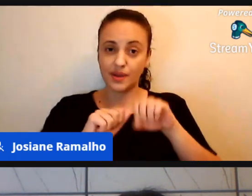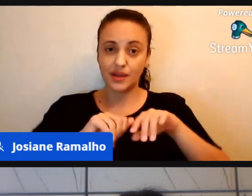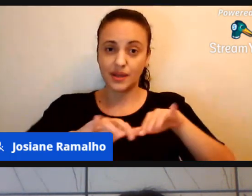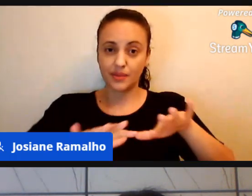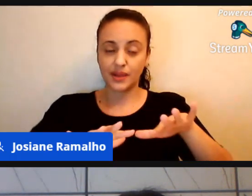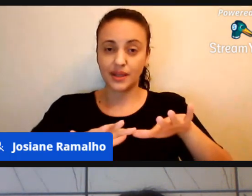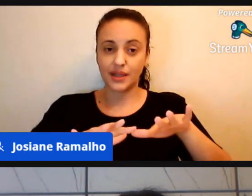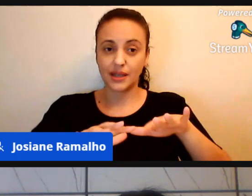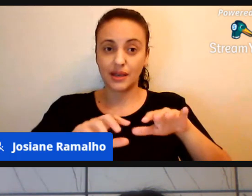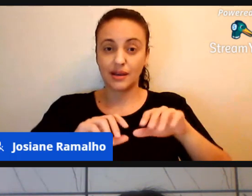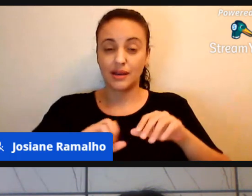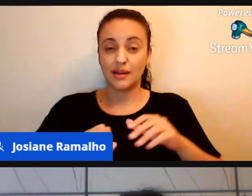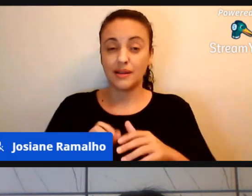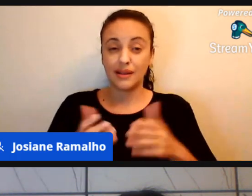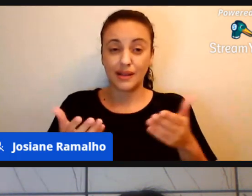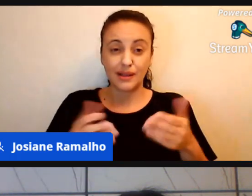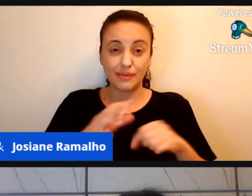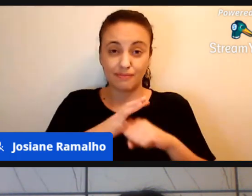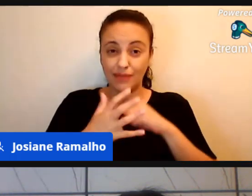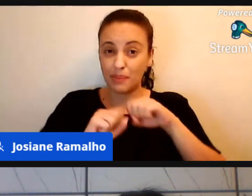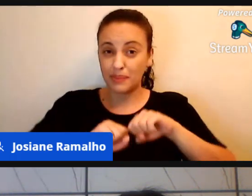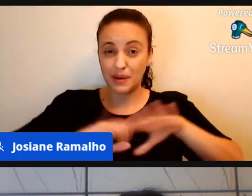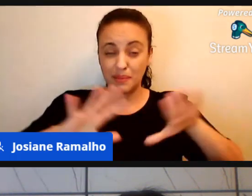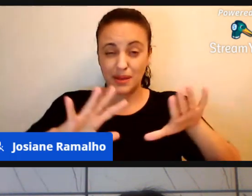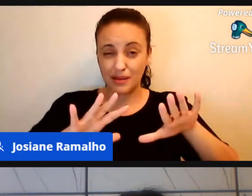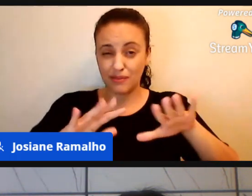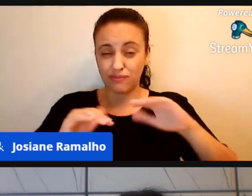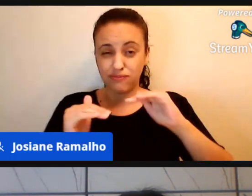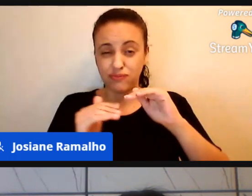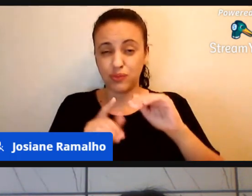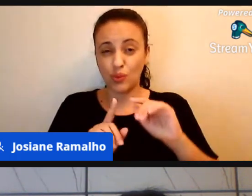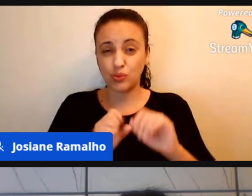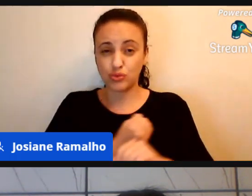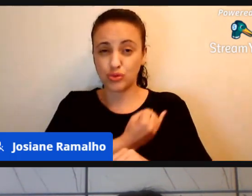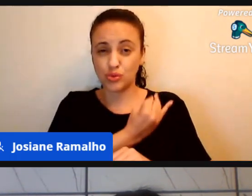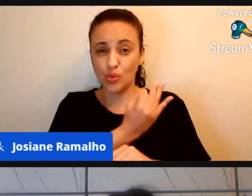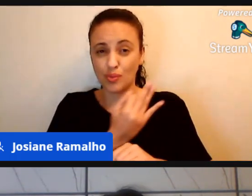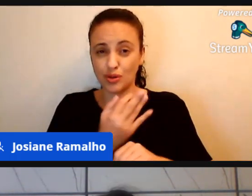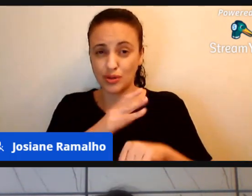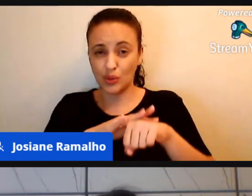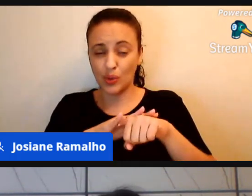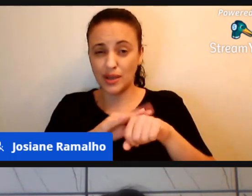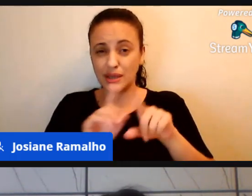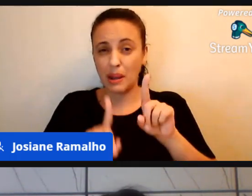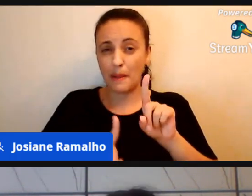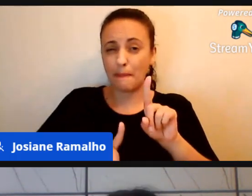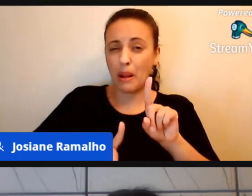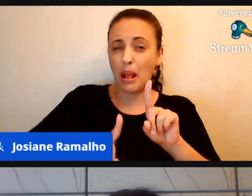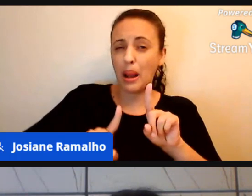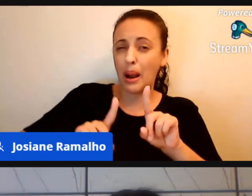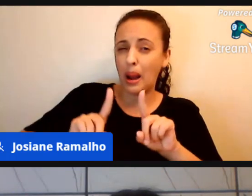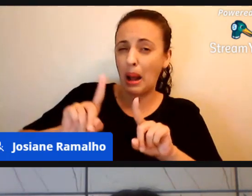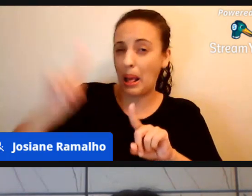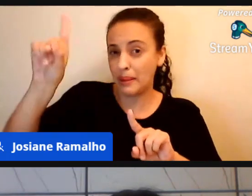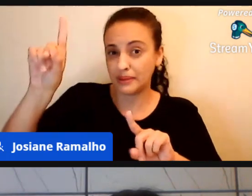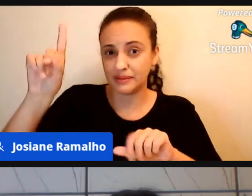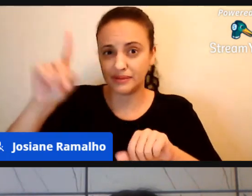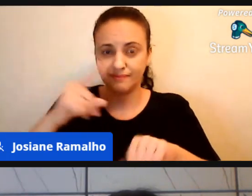explodiu na nossa cidade, então, tem semanas que